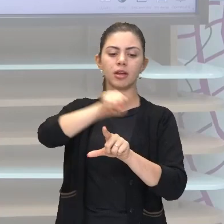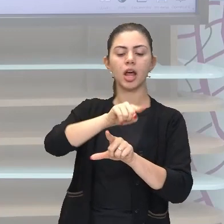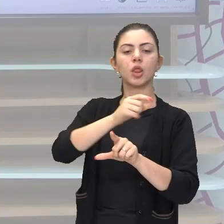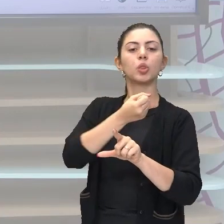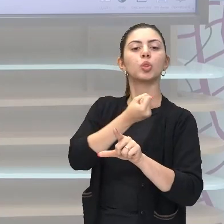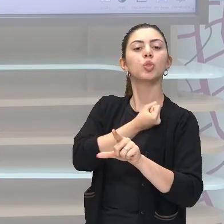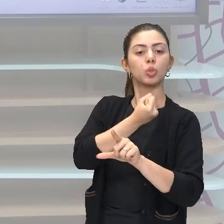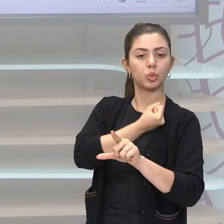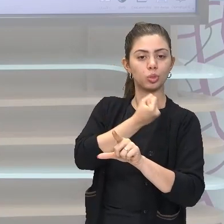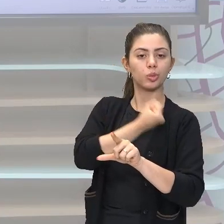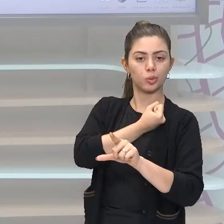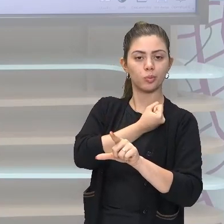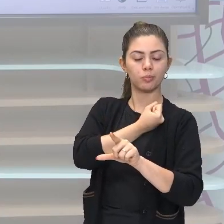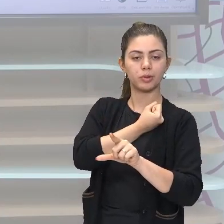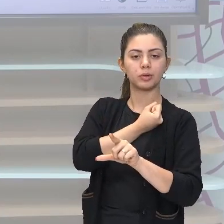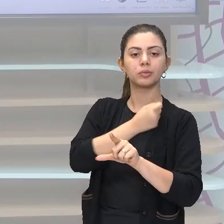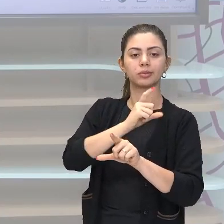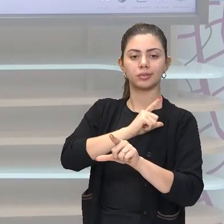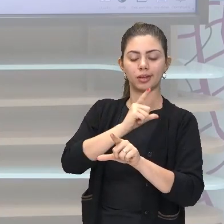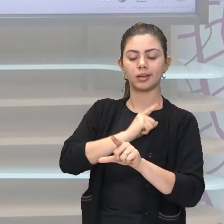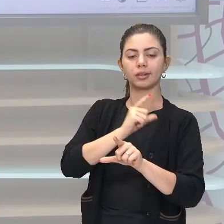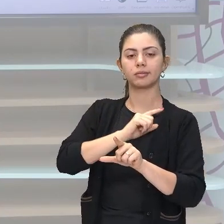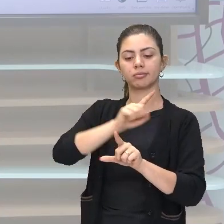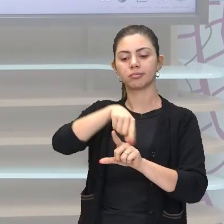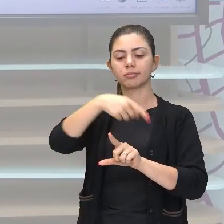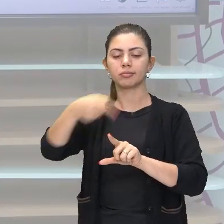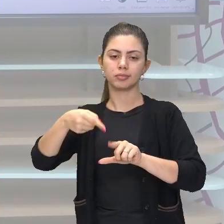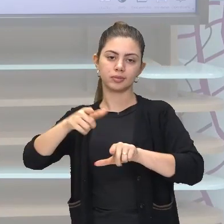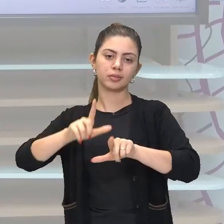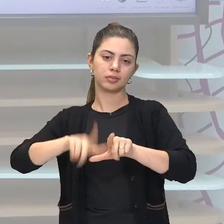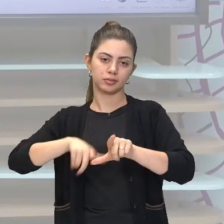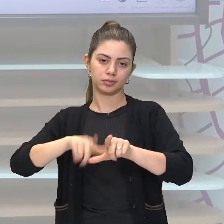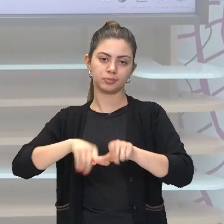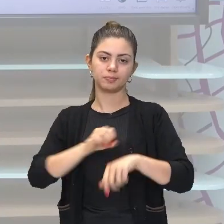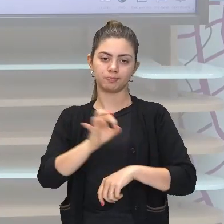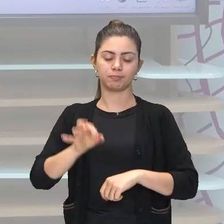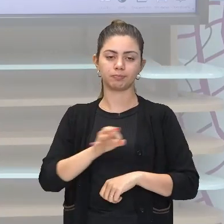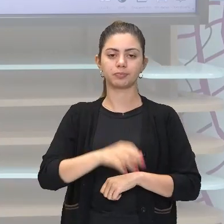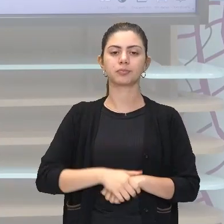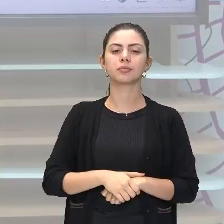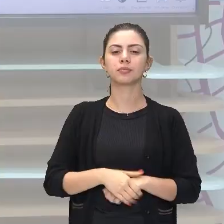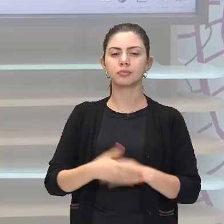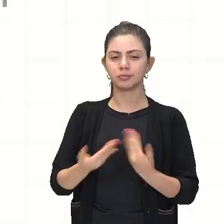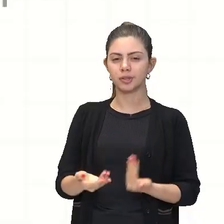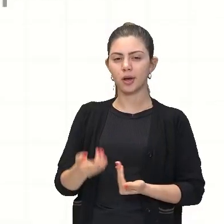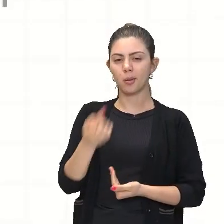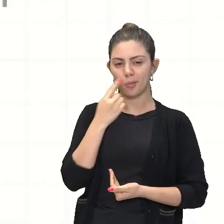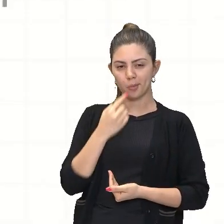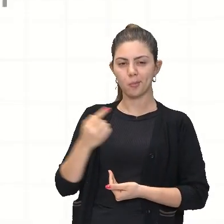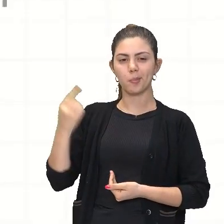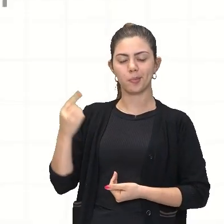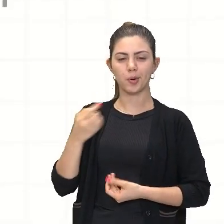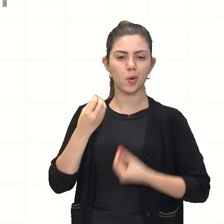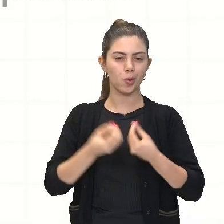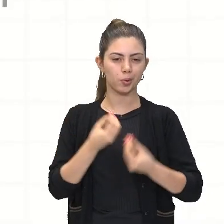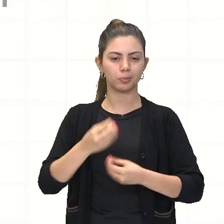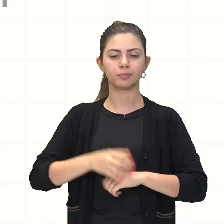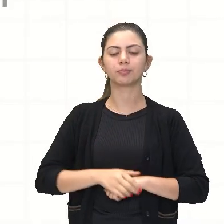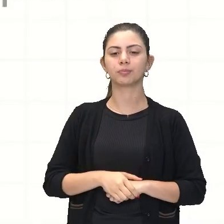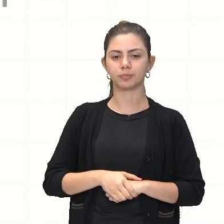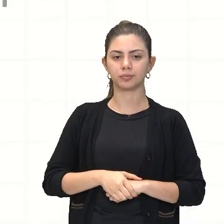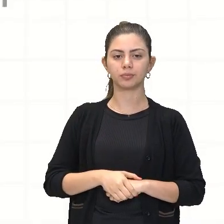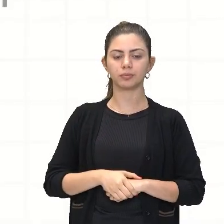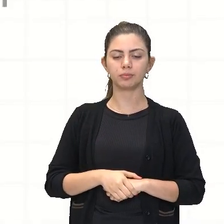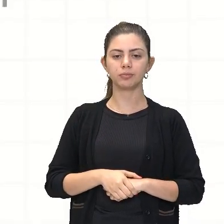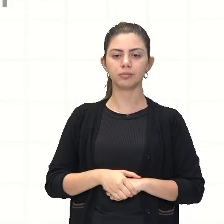coeficiente e a parte literal, que é a letra. Então, observe aqui comigo, olha só. Então, aqui nós